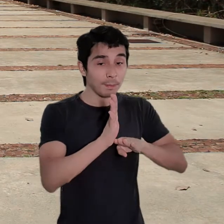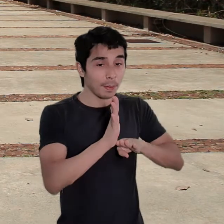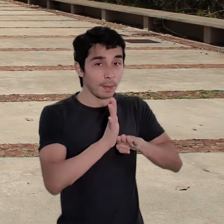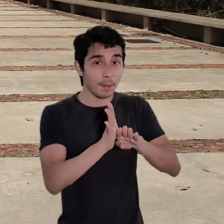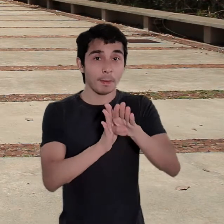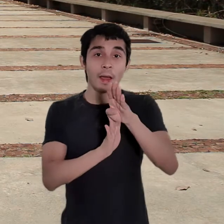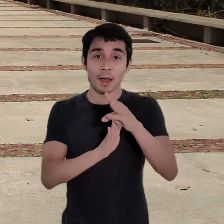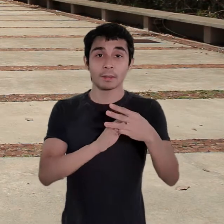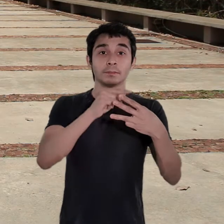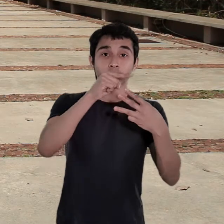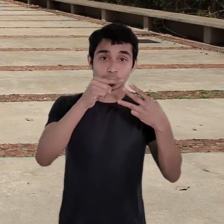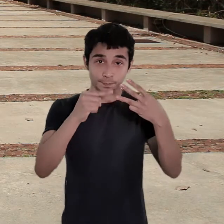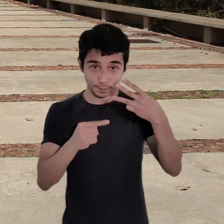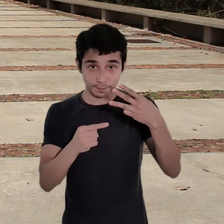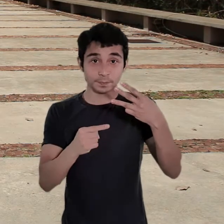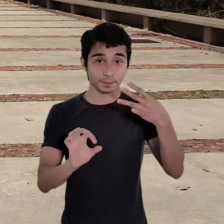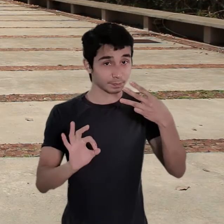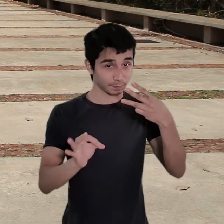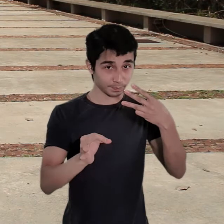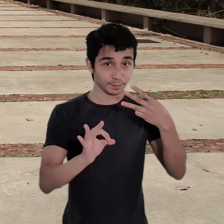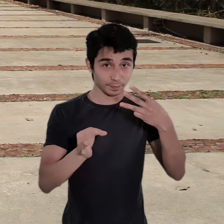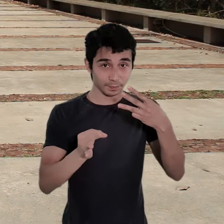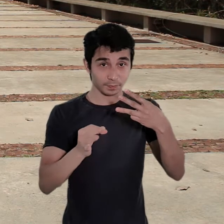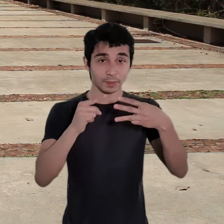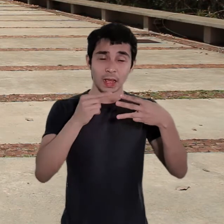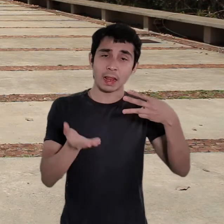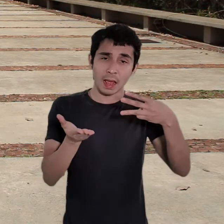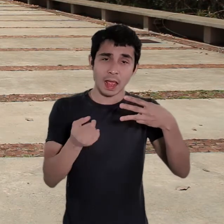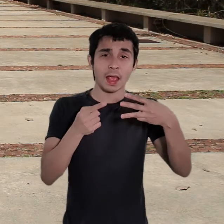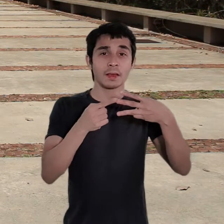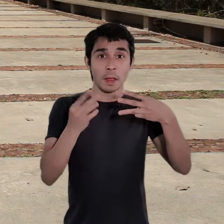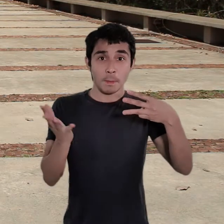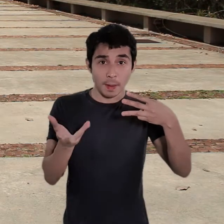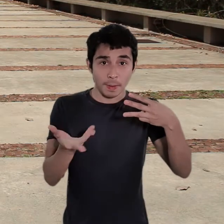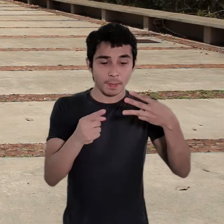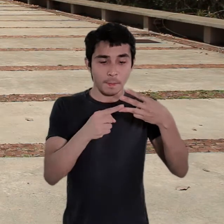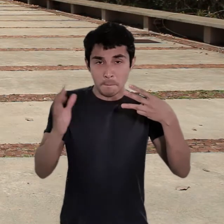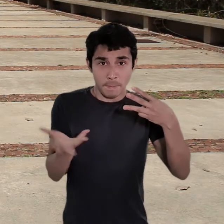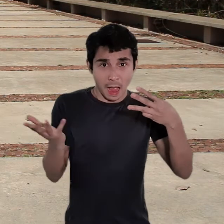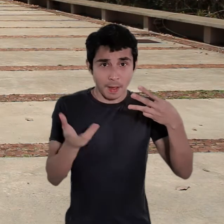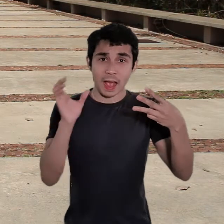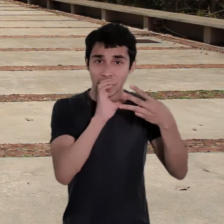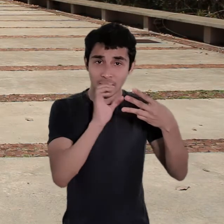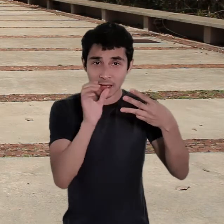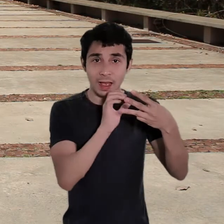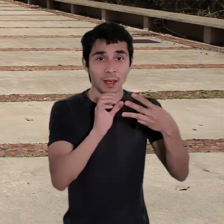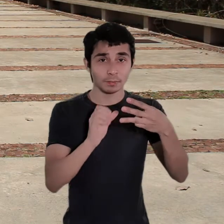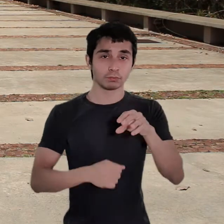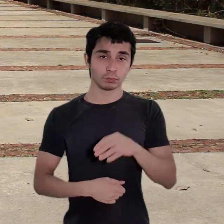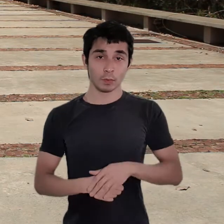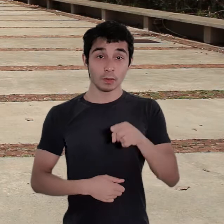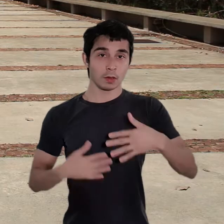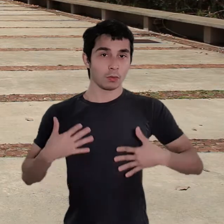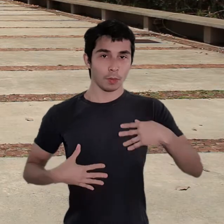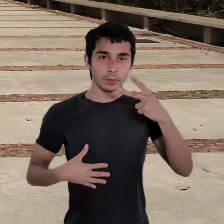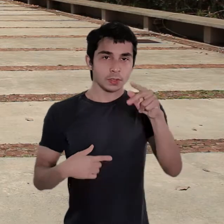repetições um pouco mais intensas, um nível intermediário, e depois os últimos 4 num nível um pouco maior, e aí você